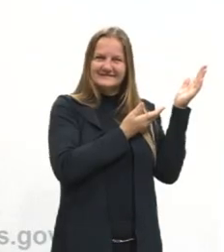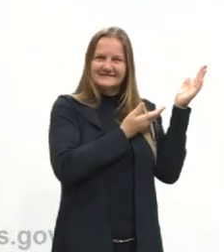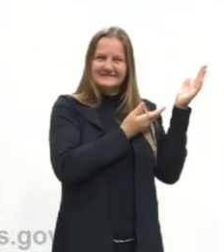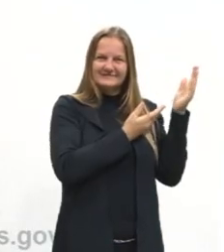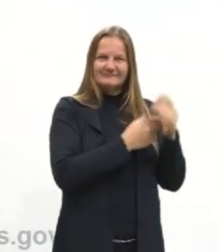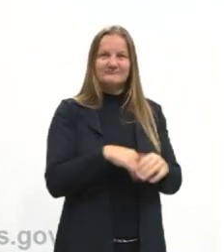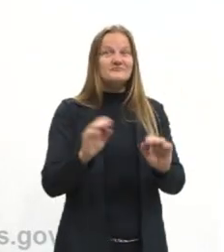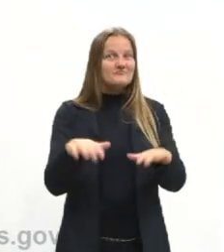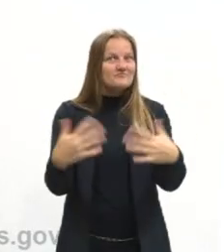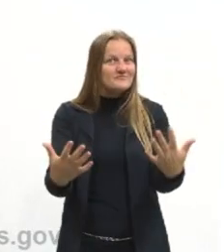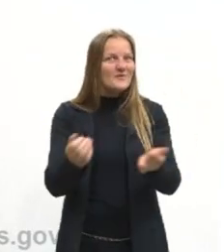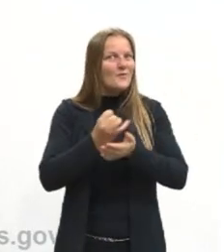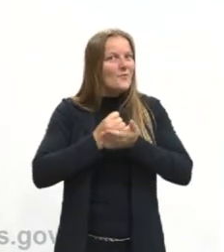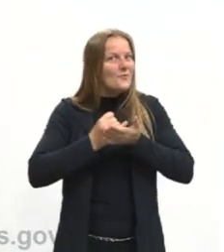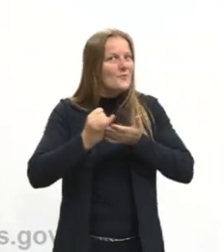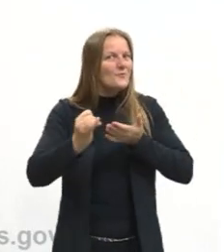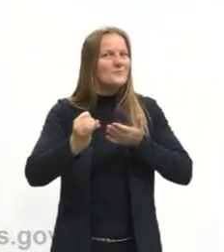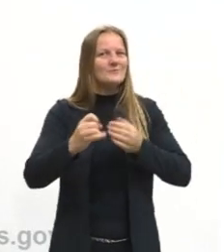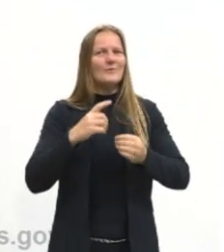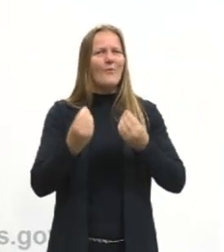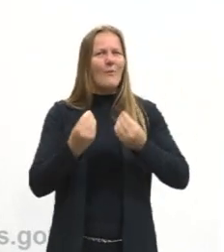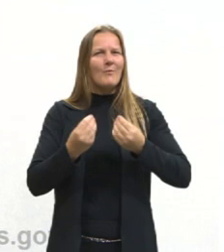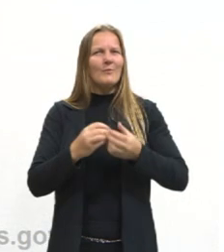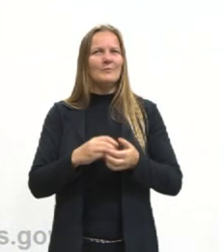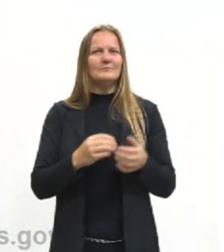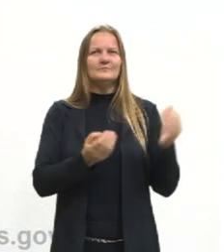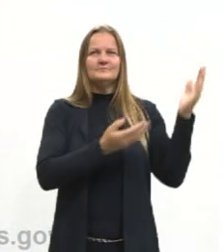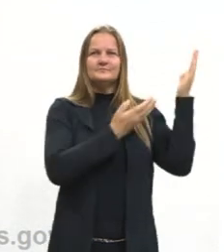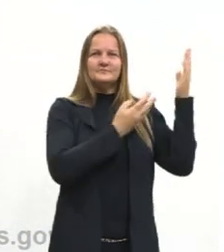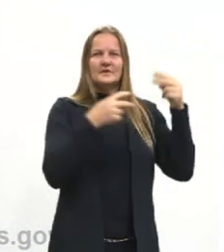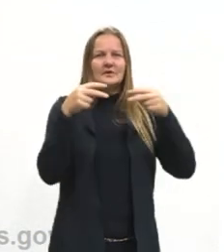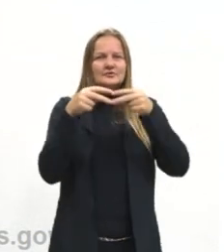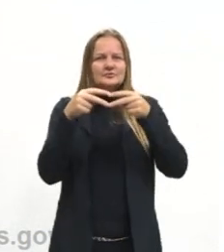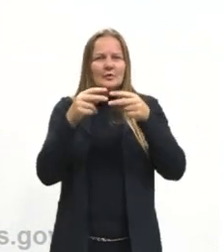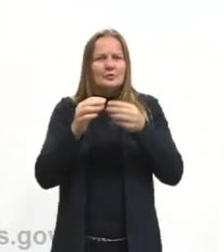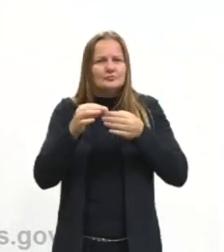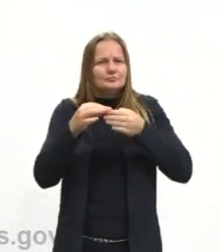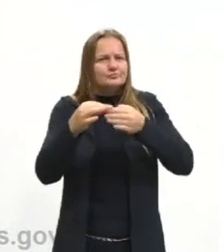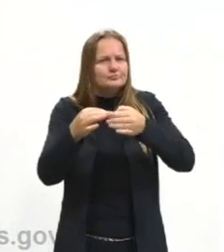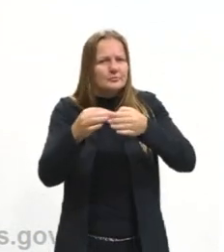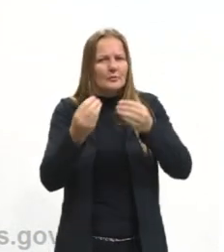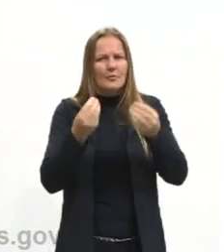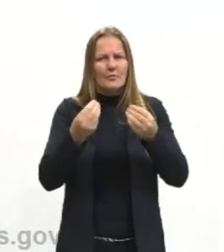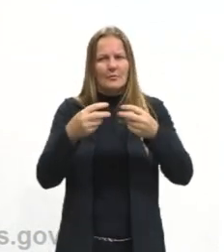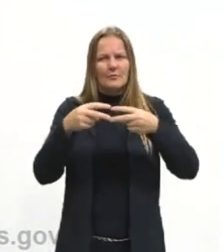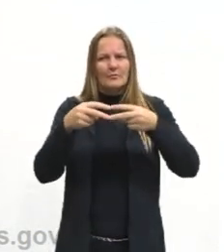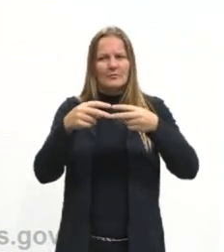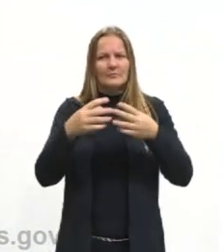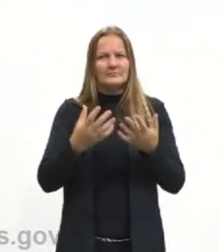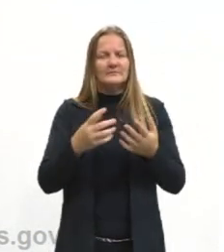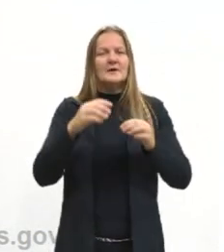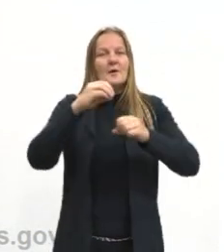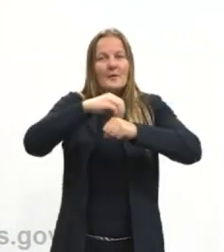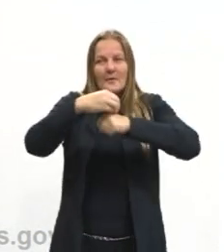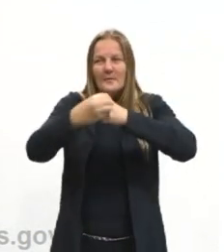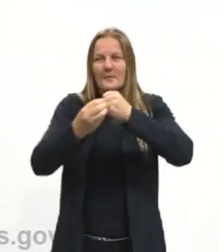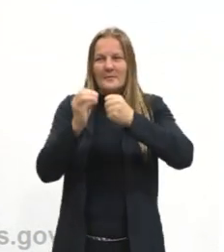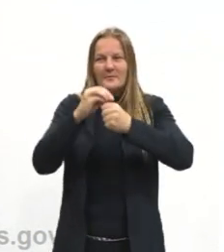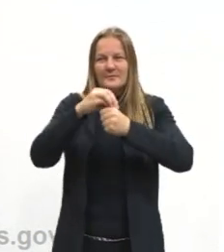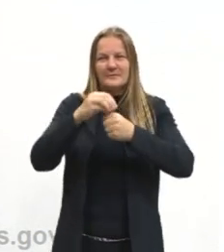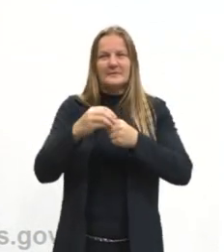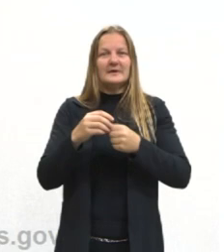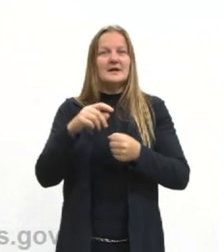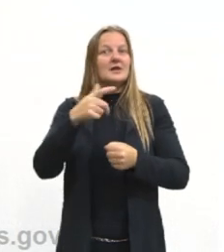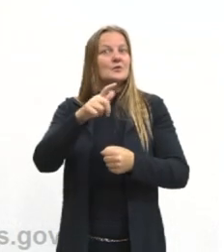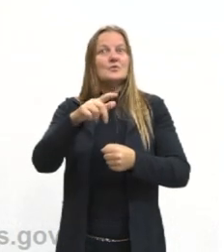Então, iniciando com a dipolo induzido. Como que funciona a dipolo induzido? A dipolo induzido, ela ocorre entre moléculas apolares